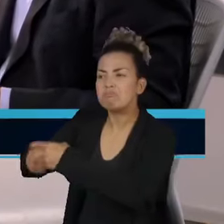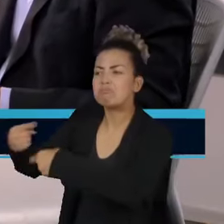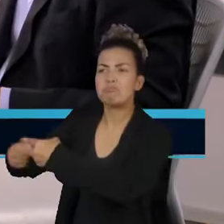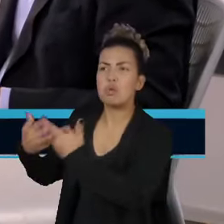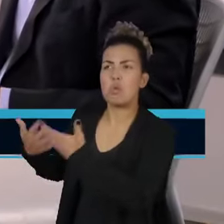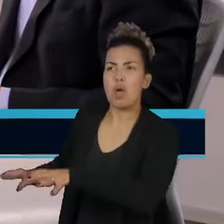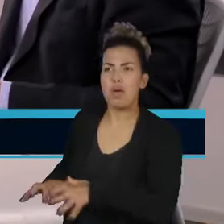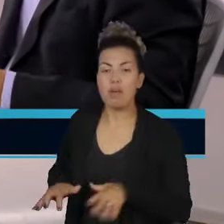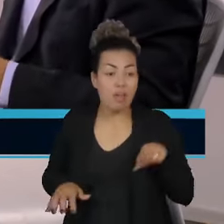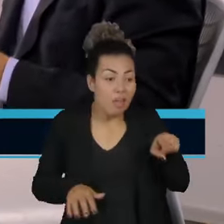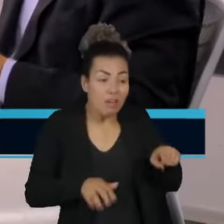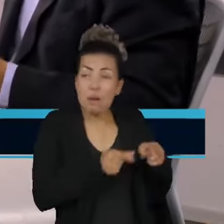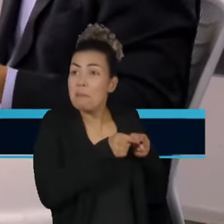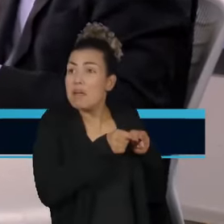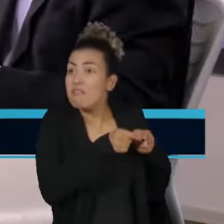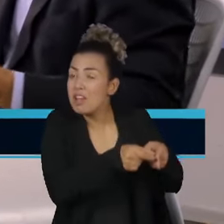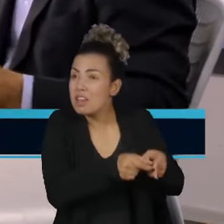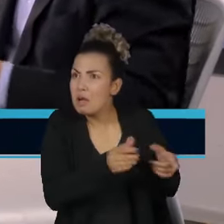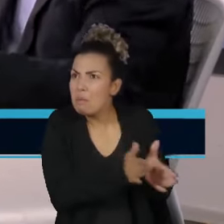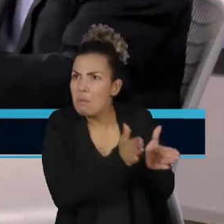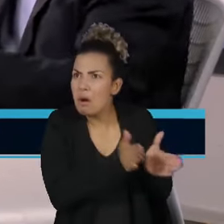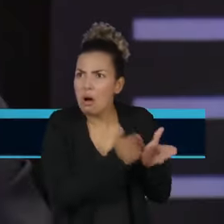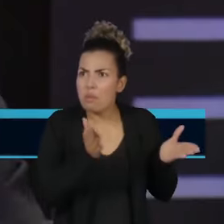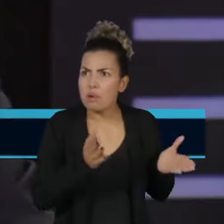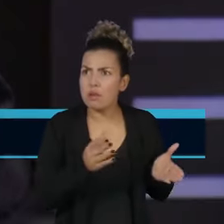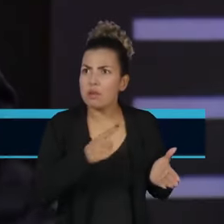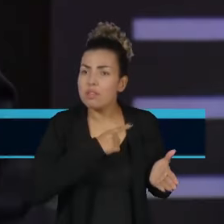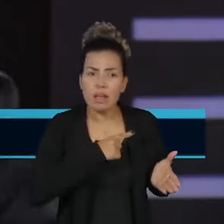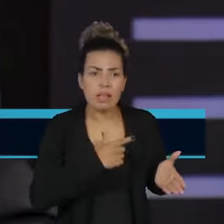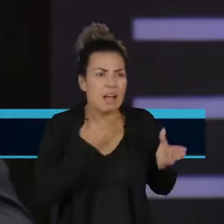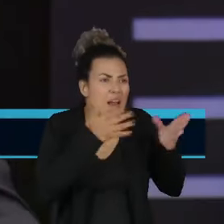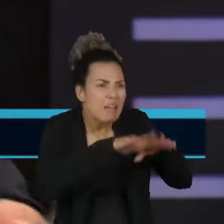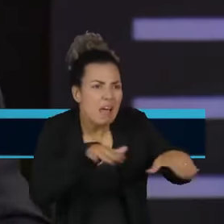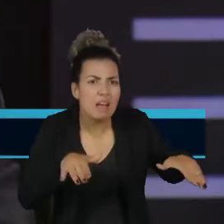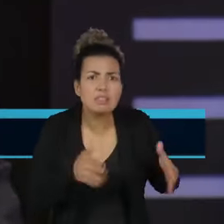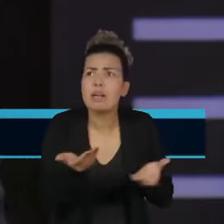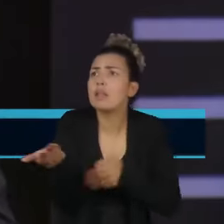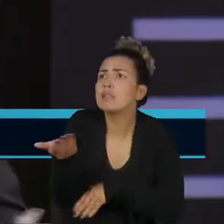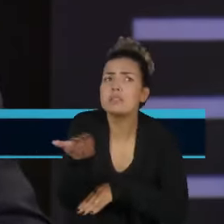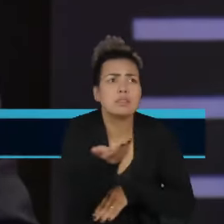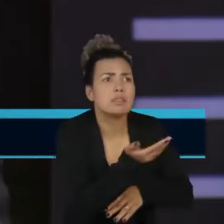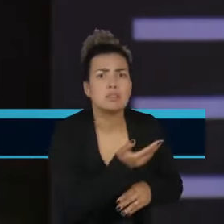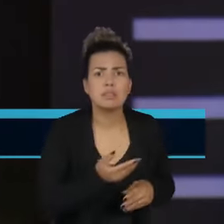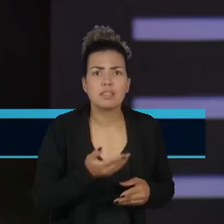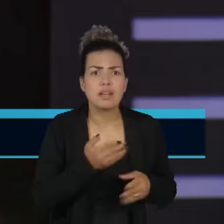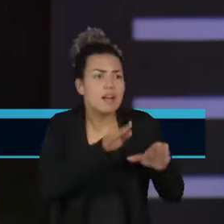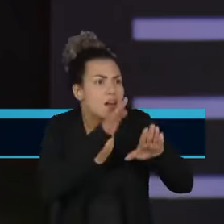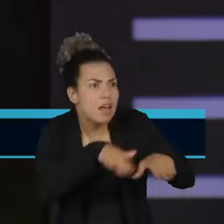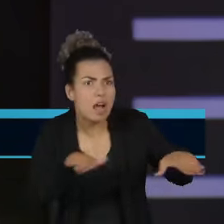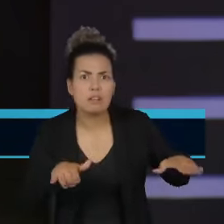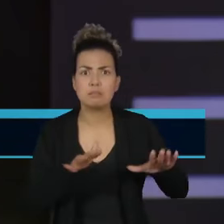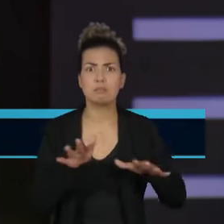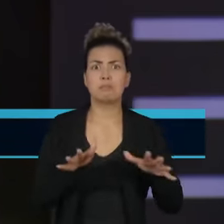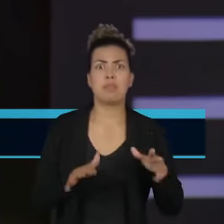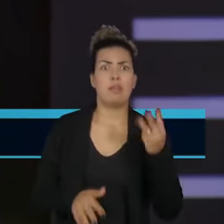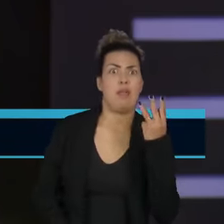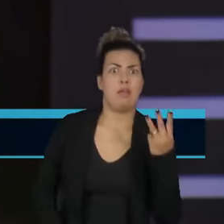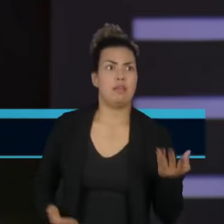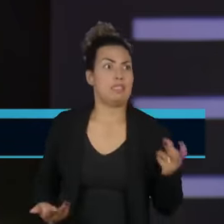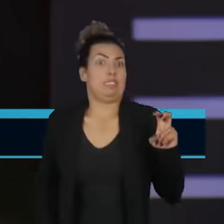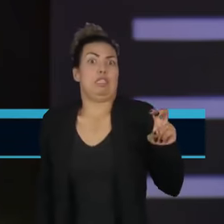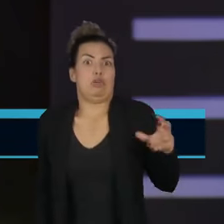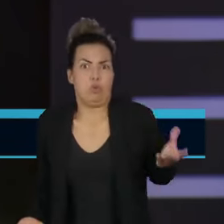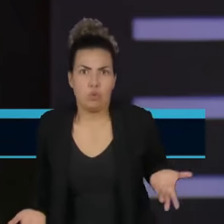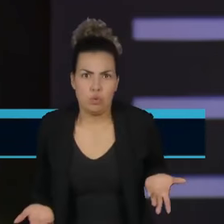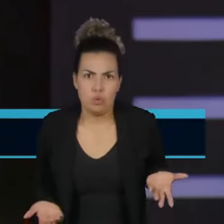cidades, você olha as pessoas na rua com criança pedindo esmola, junto, 3, 4, 5 andando ali em volta dos carros. Esse é um